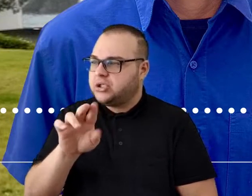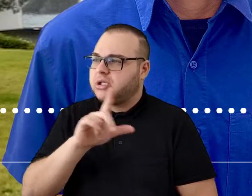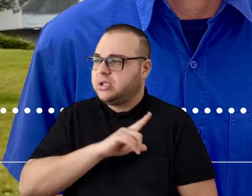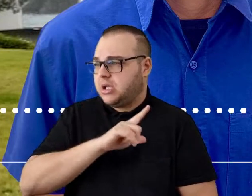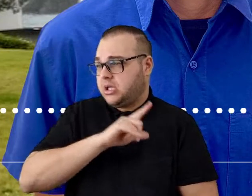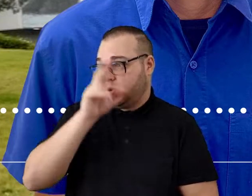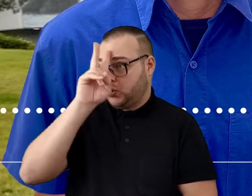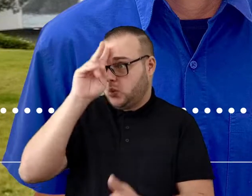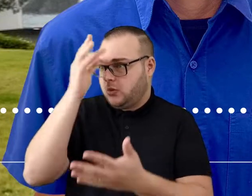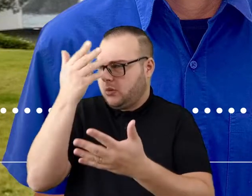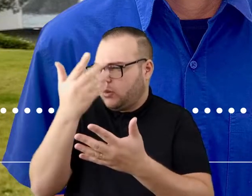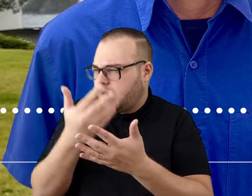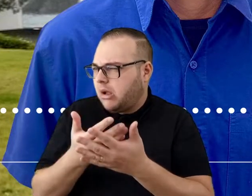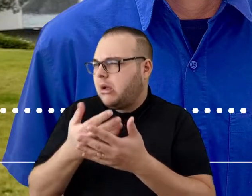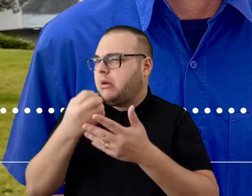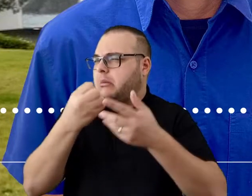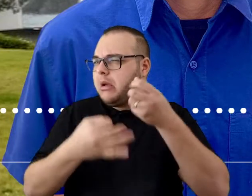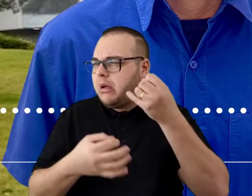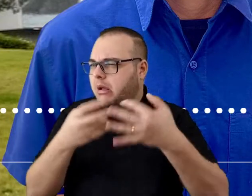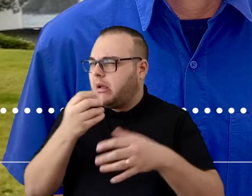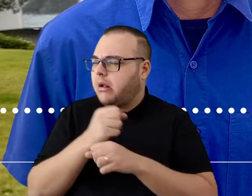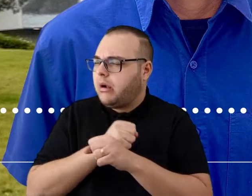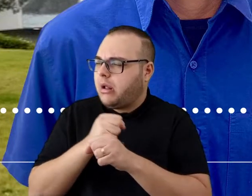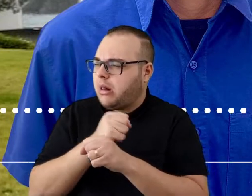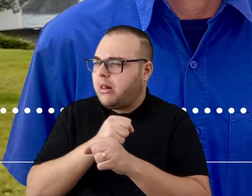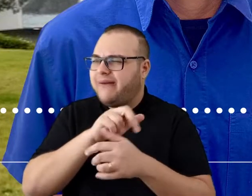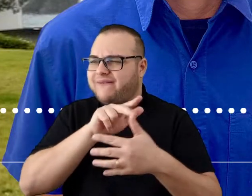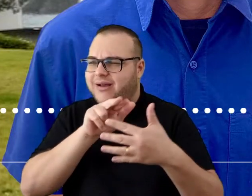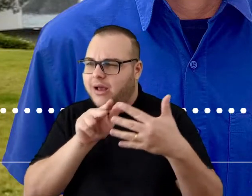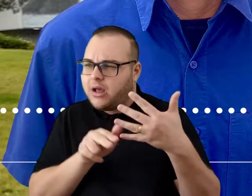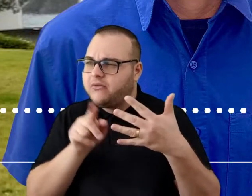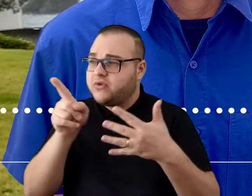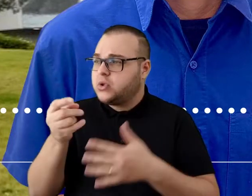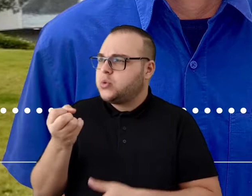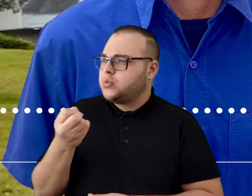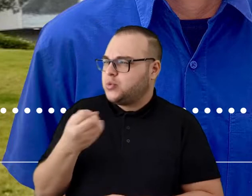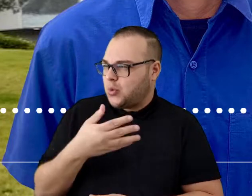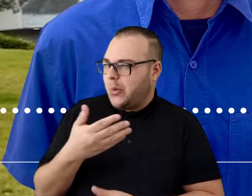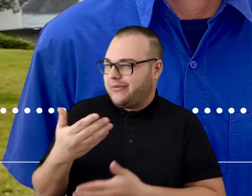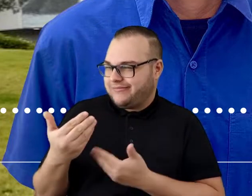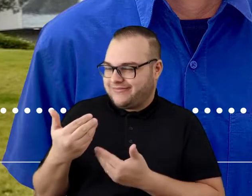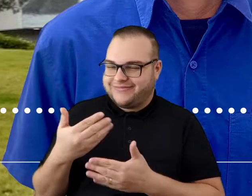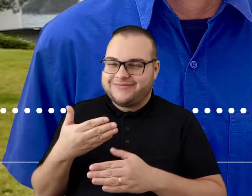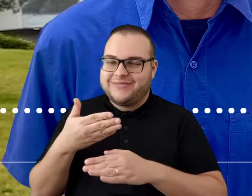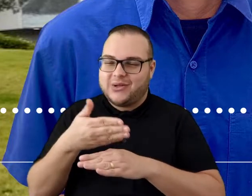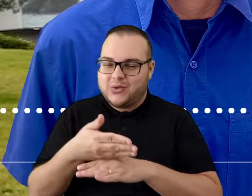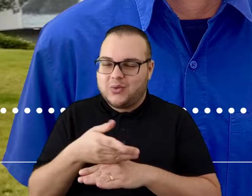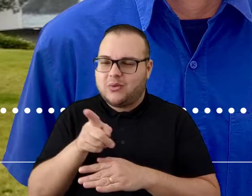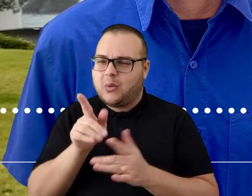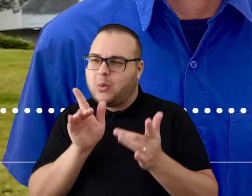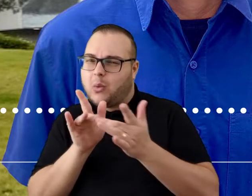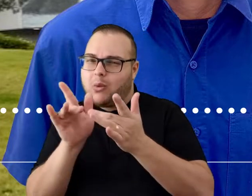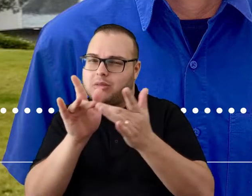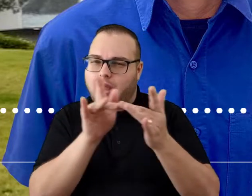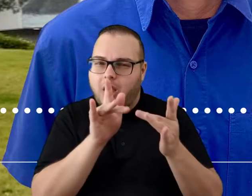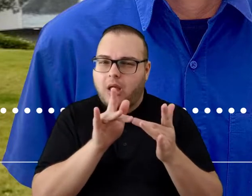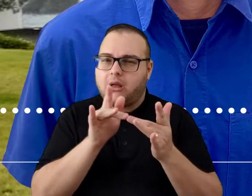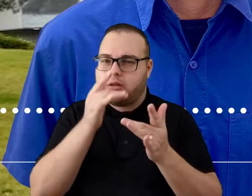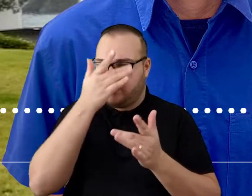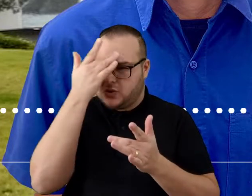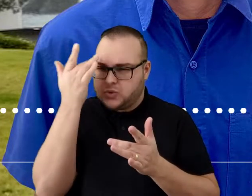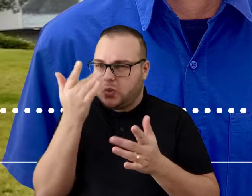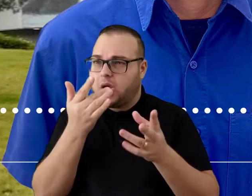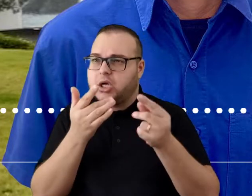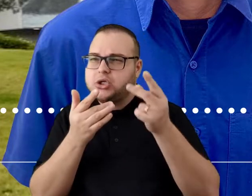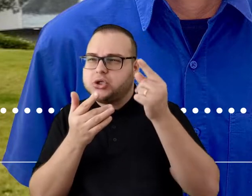trabalhando aqui na CBA, né? Você que veio recente para cá, você tem essa relação com os colaboradores que